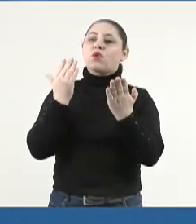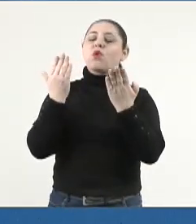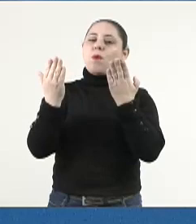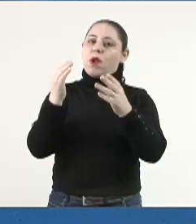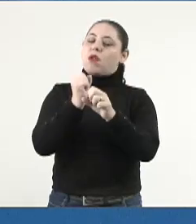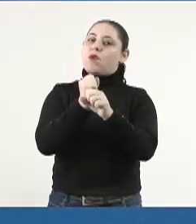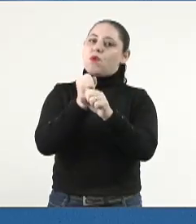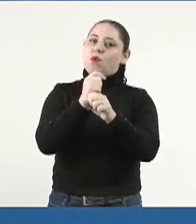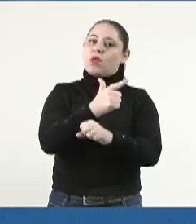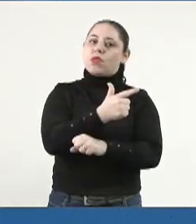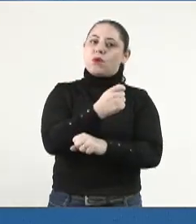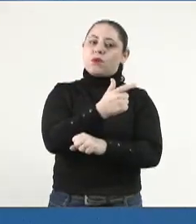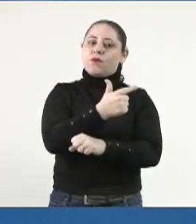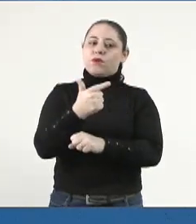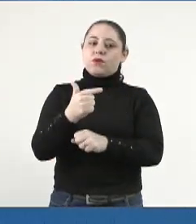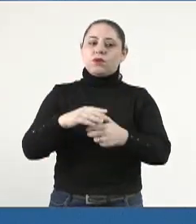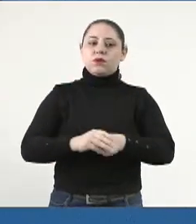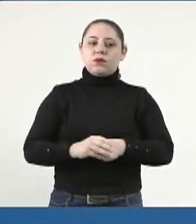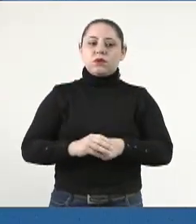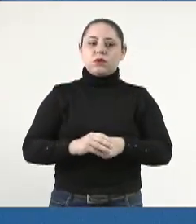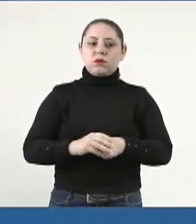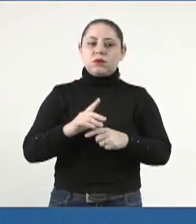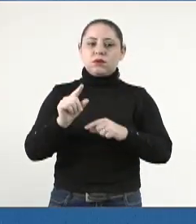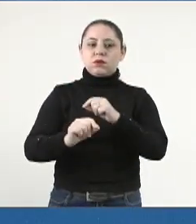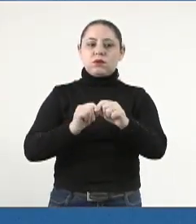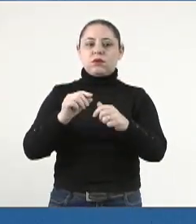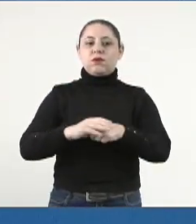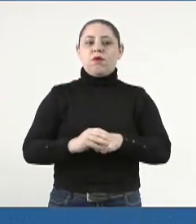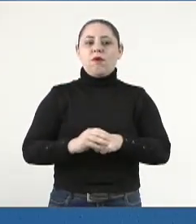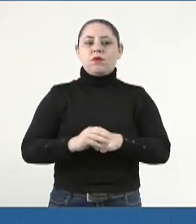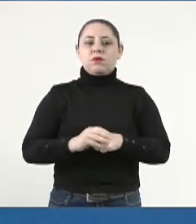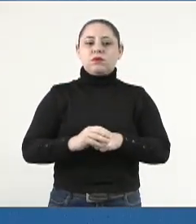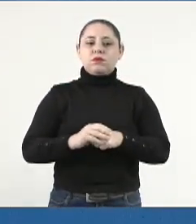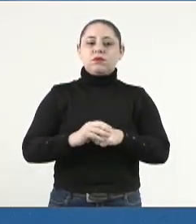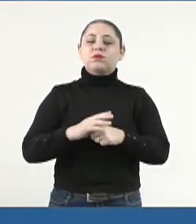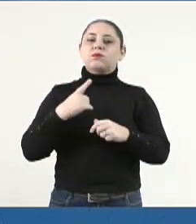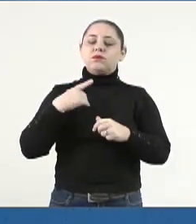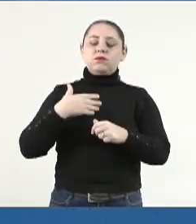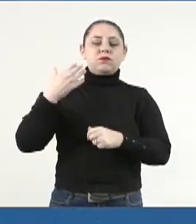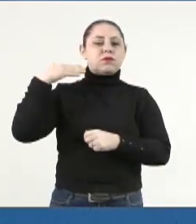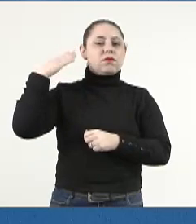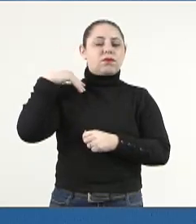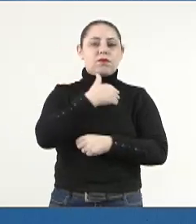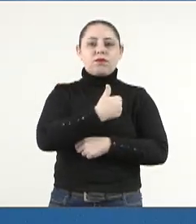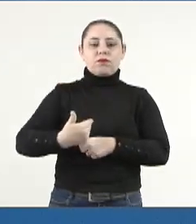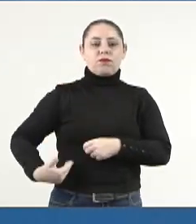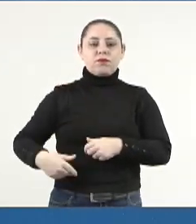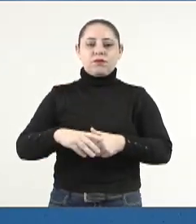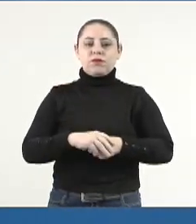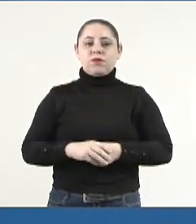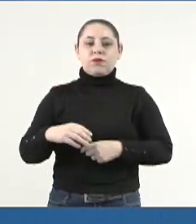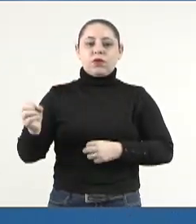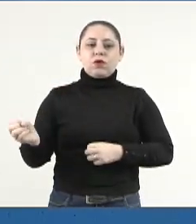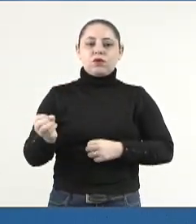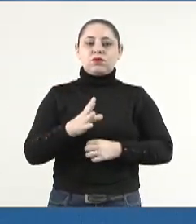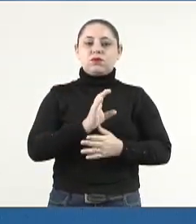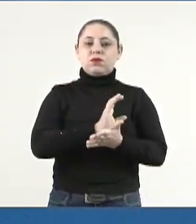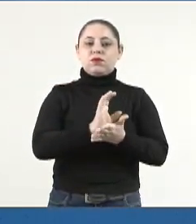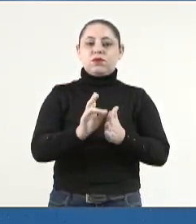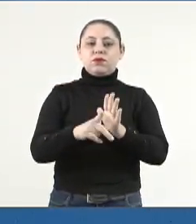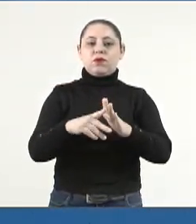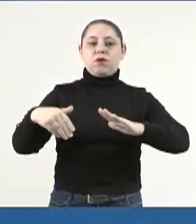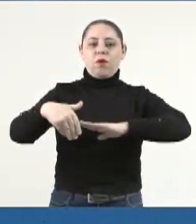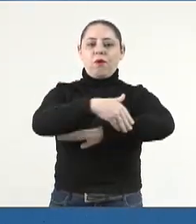2022, nos últimos anos do governo anterior. Os novos investimentos em